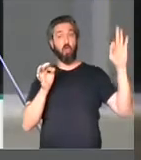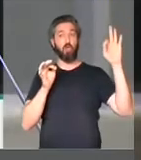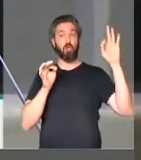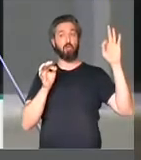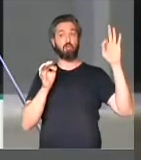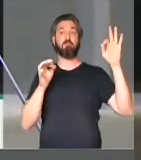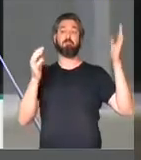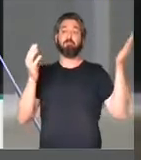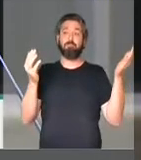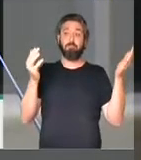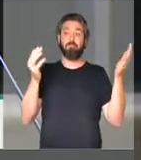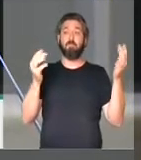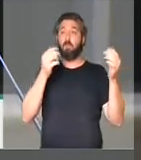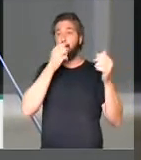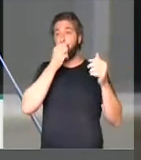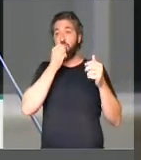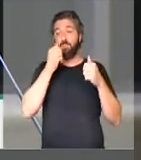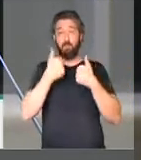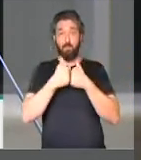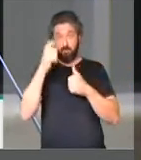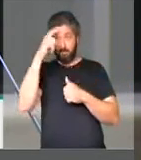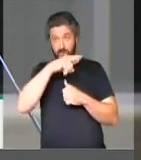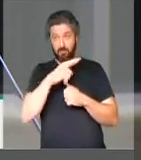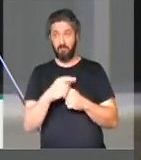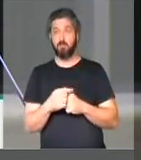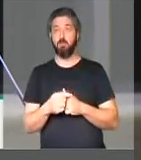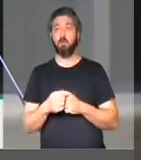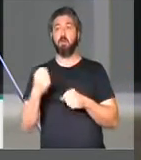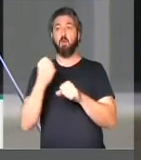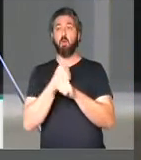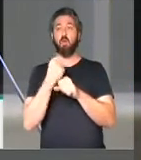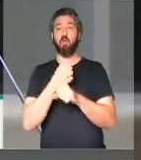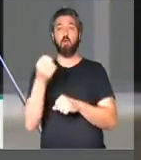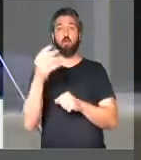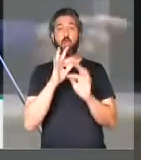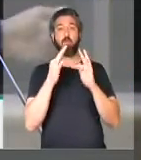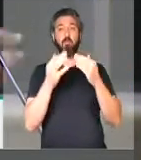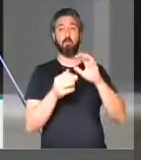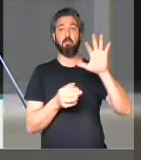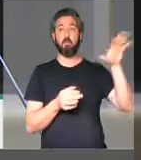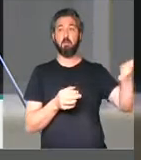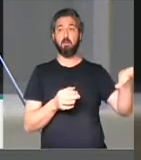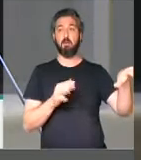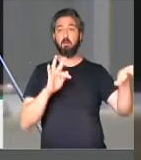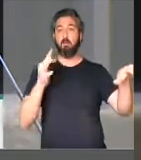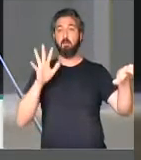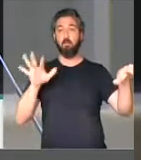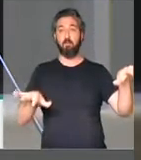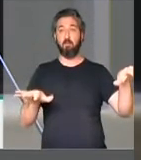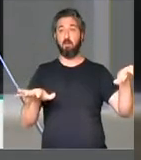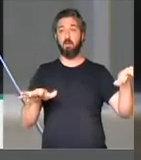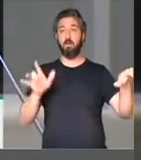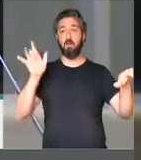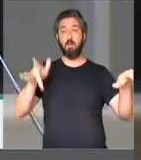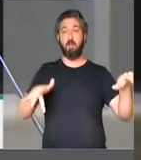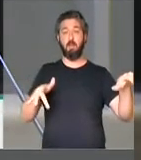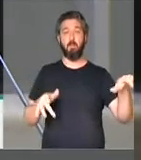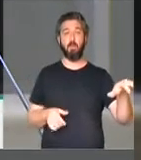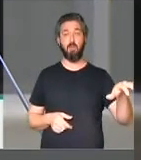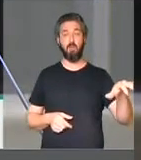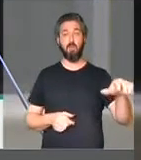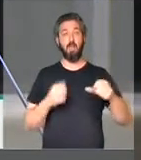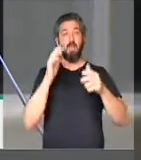como era longe, transporte difícil, constituir uma nova família e aquela da cidade de Deus já ficava